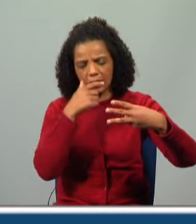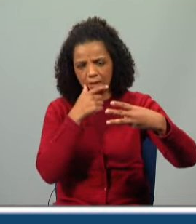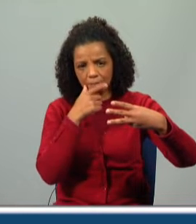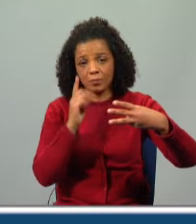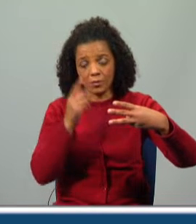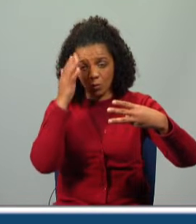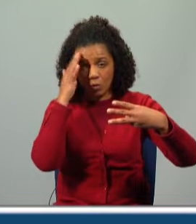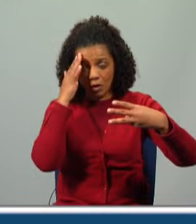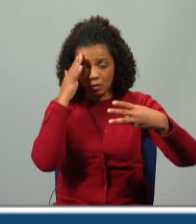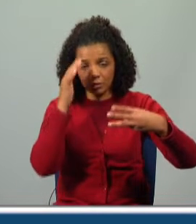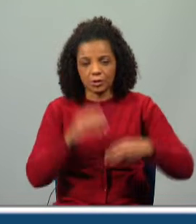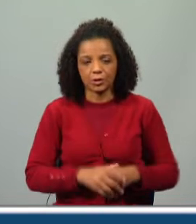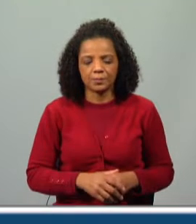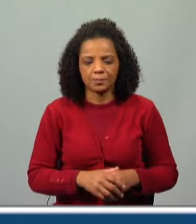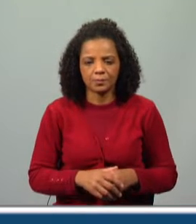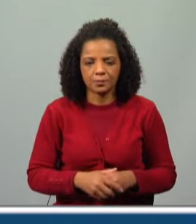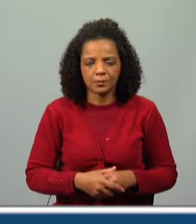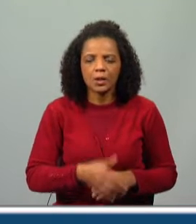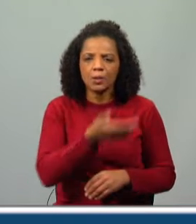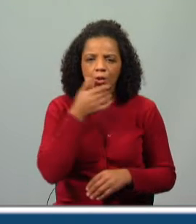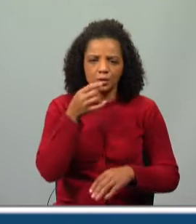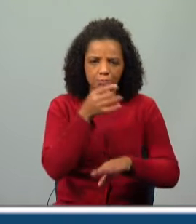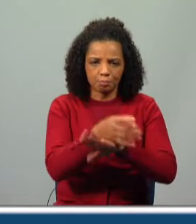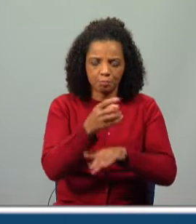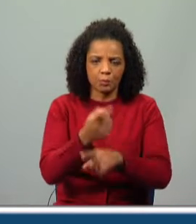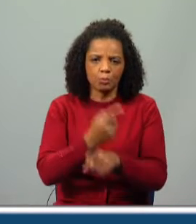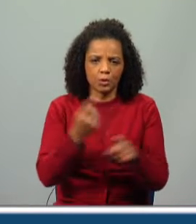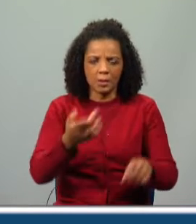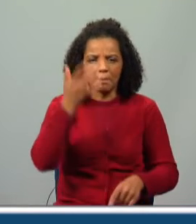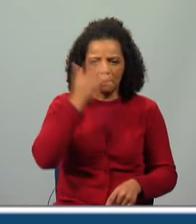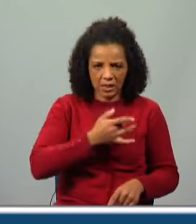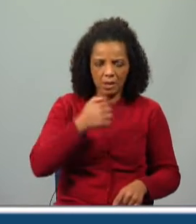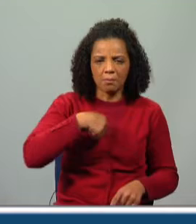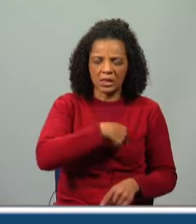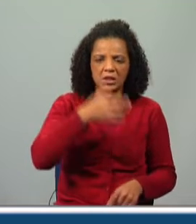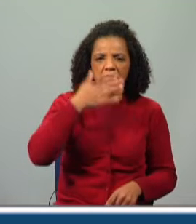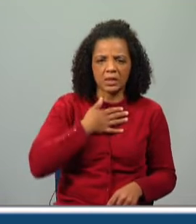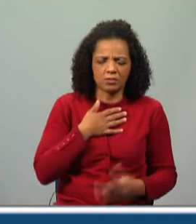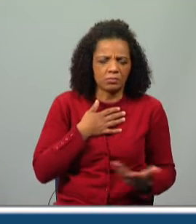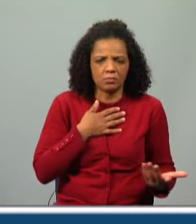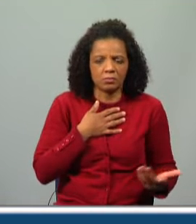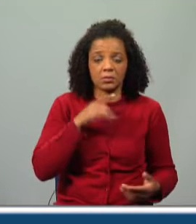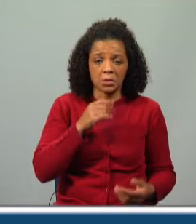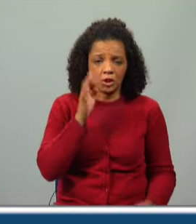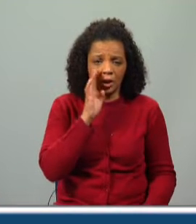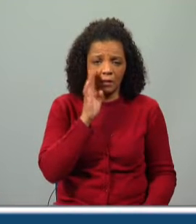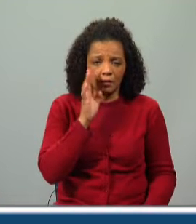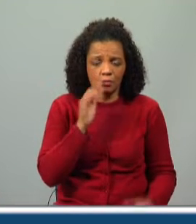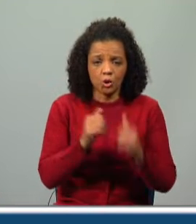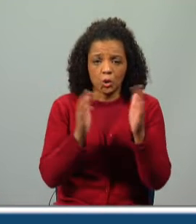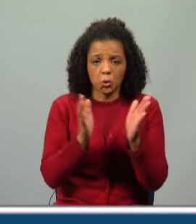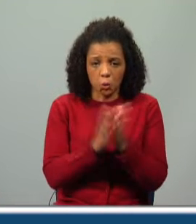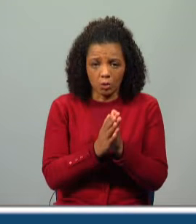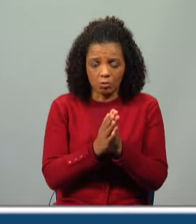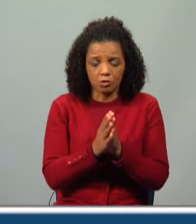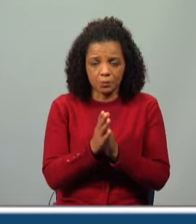qual é que tu achas que será? A galinha pintada era mais bonita, porque era preta com pintinhas brancas. Ora, nós vimos também que todas as